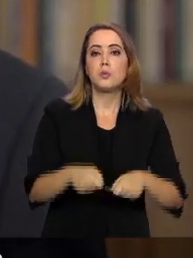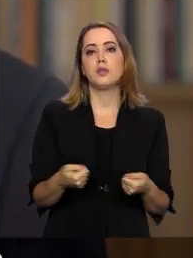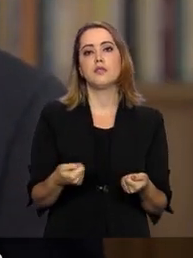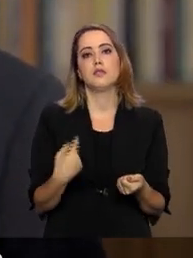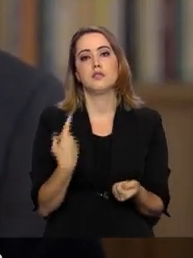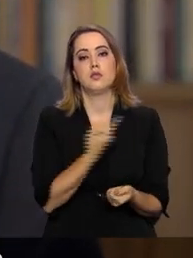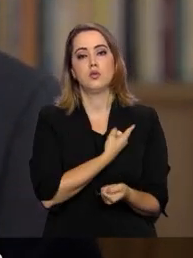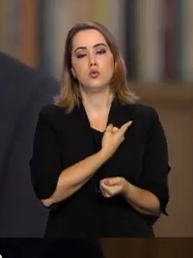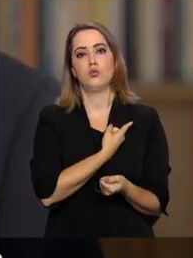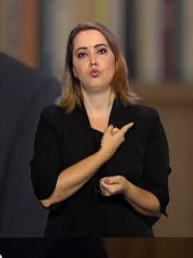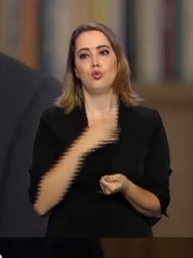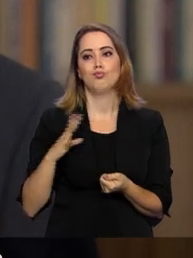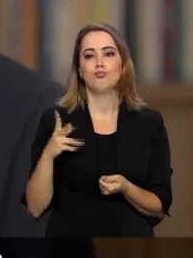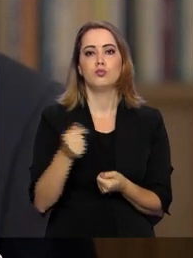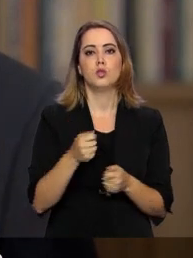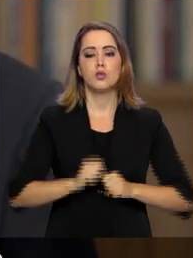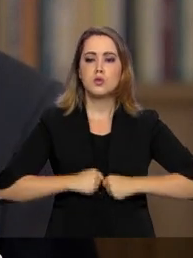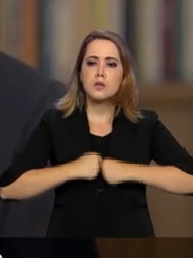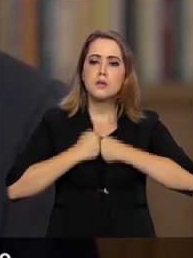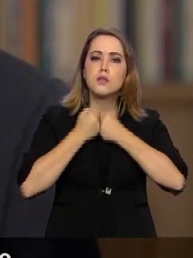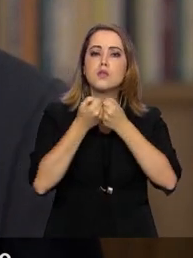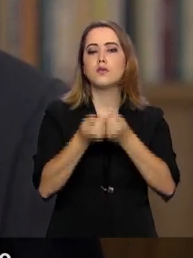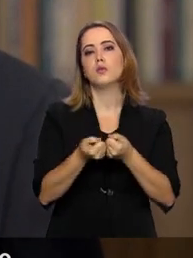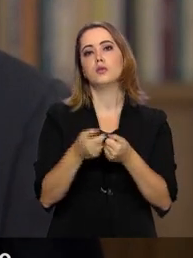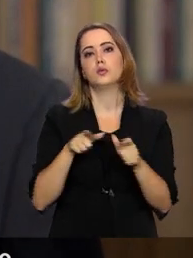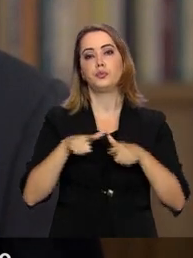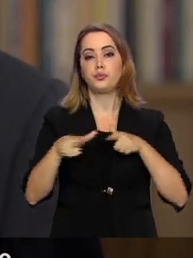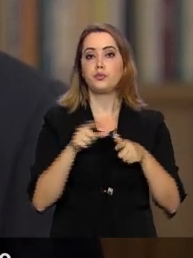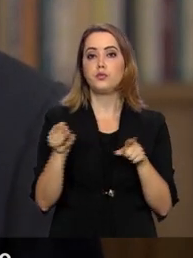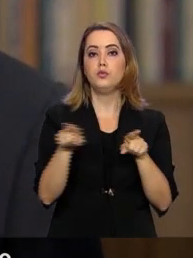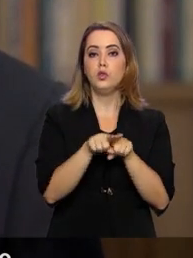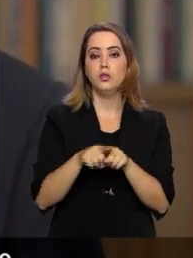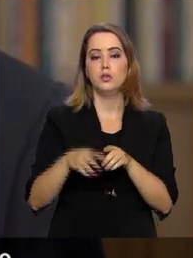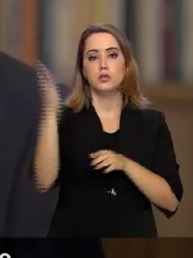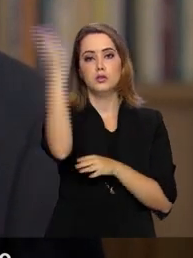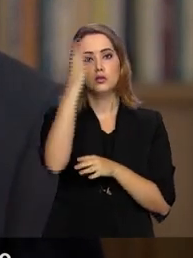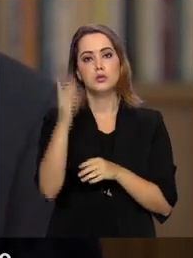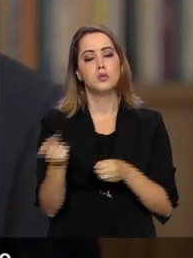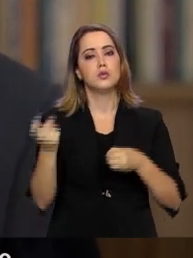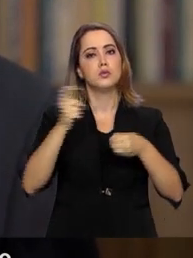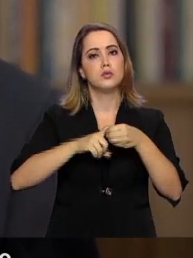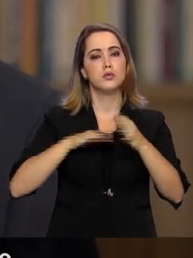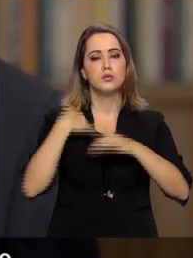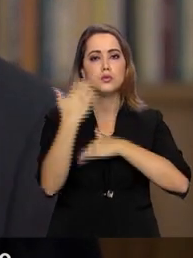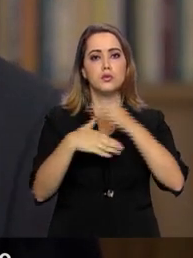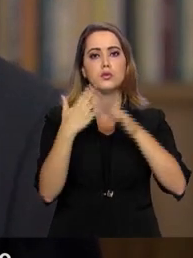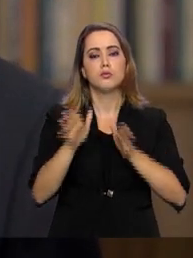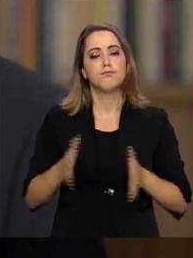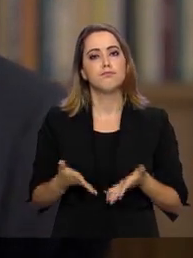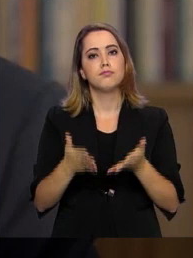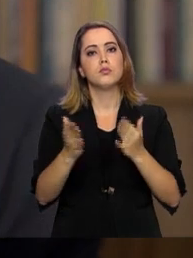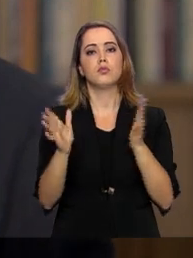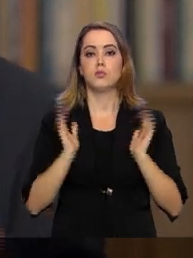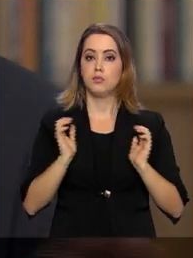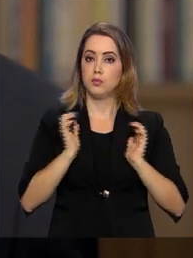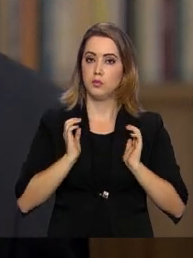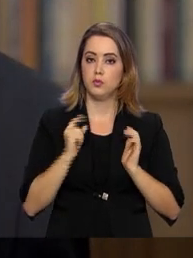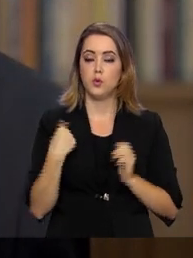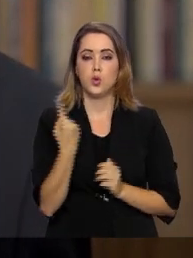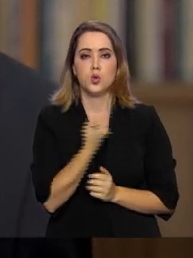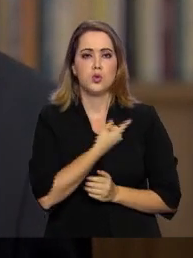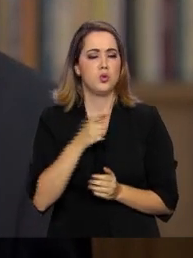nós dedicação e esforço para que o Brasil volte a crescer e gerar prosperidade. Não